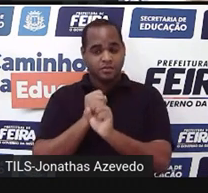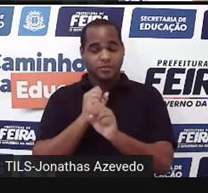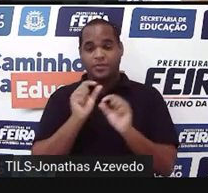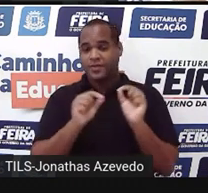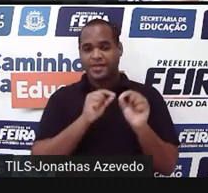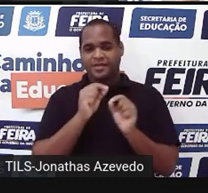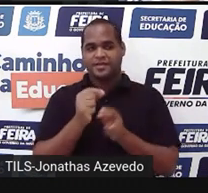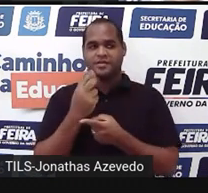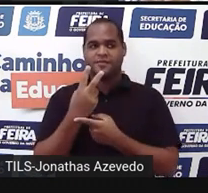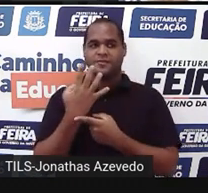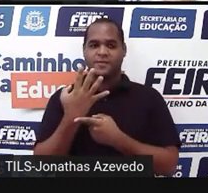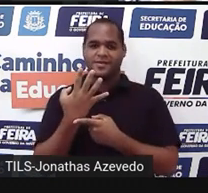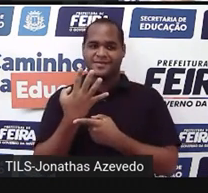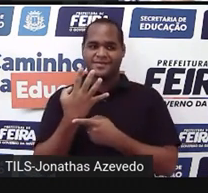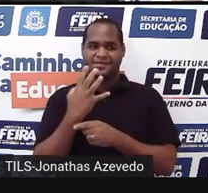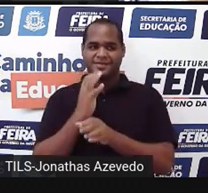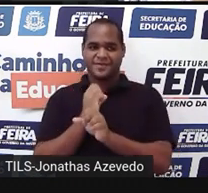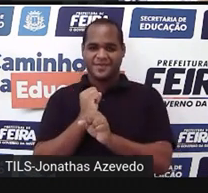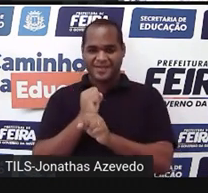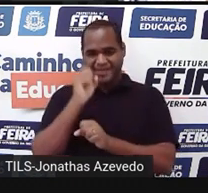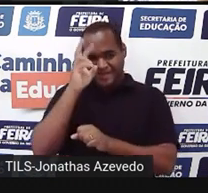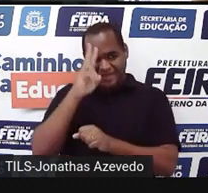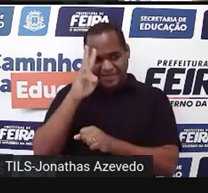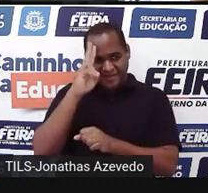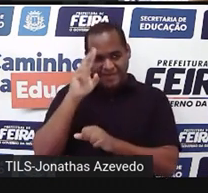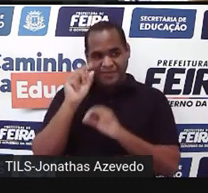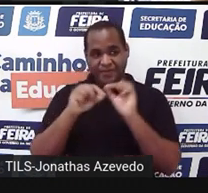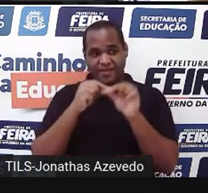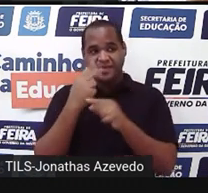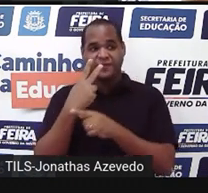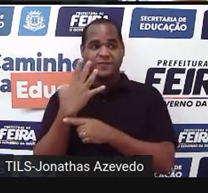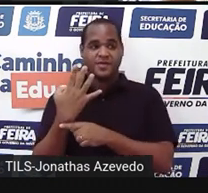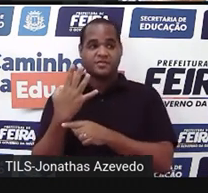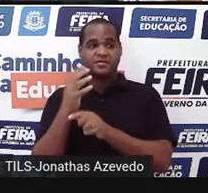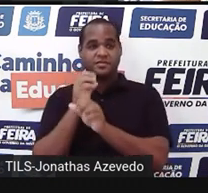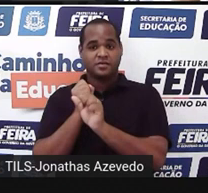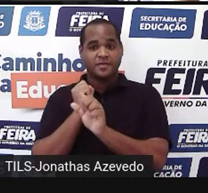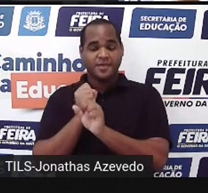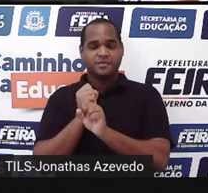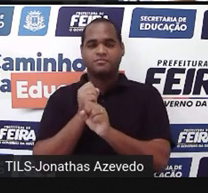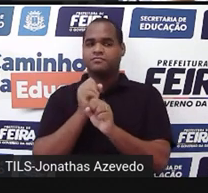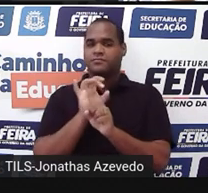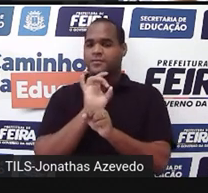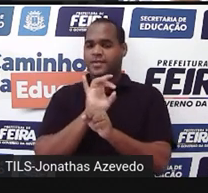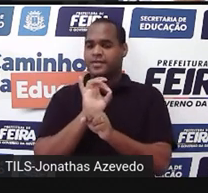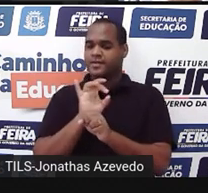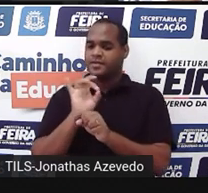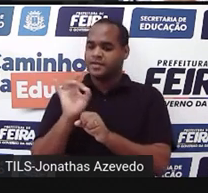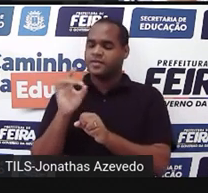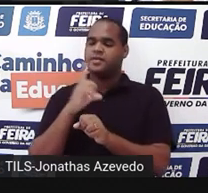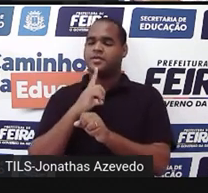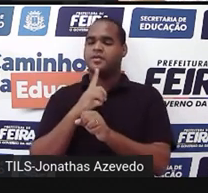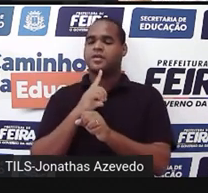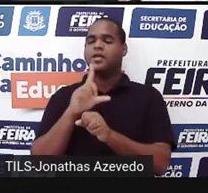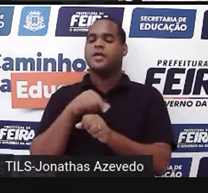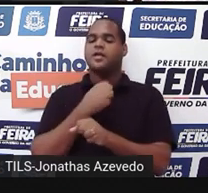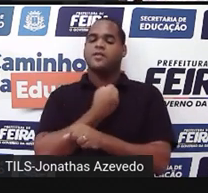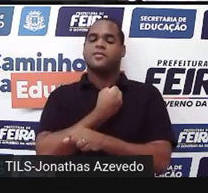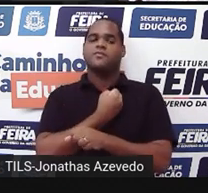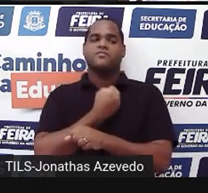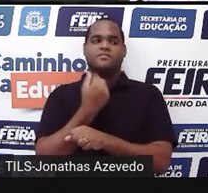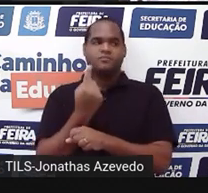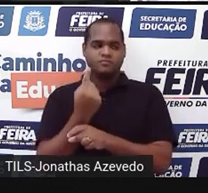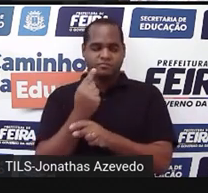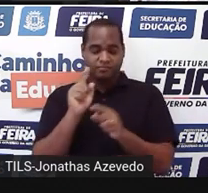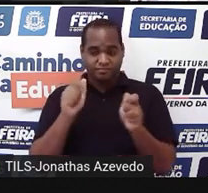Tem 24. Porque lembra que eu falei que tem que dar 24? E cada cubinho é com dimensões 1? Então, se a